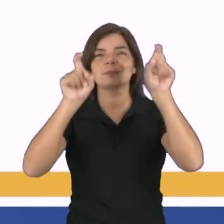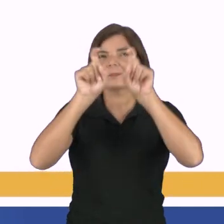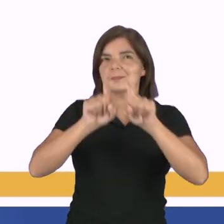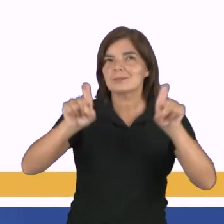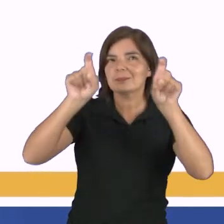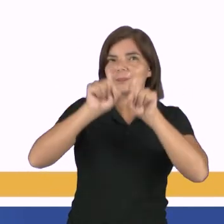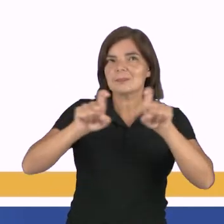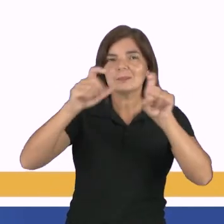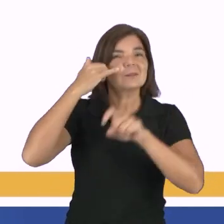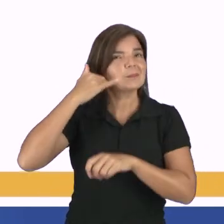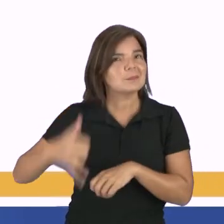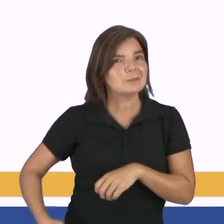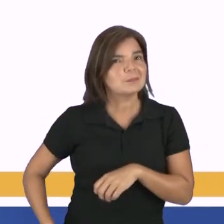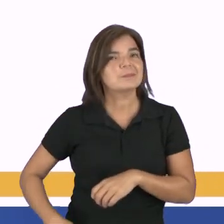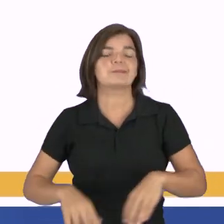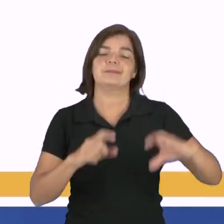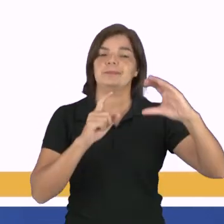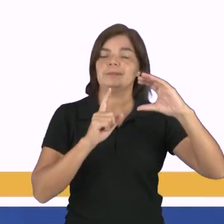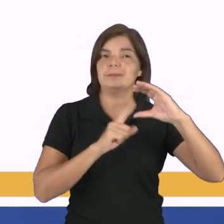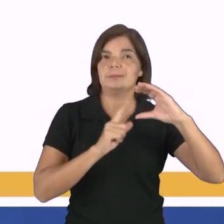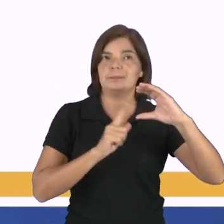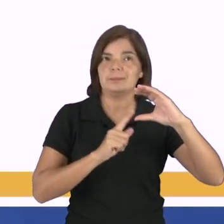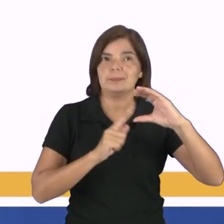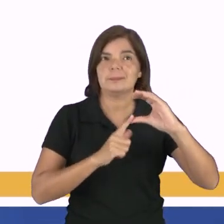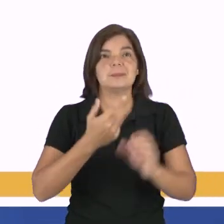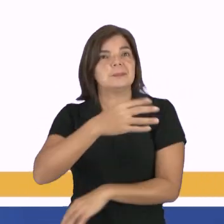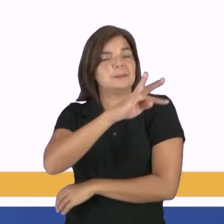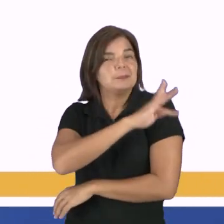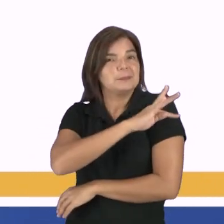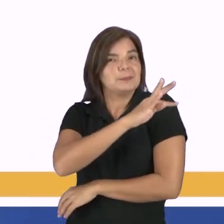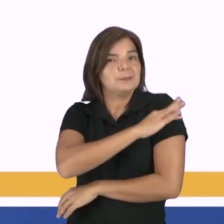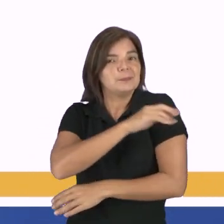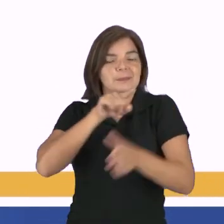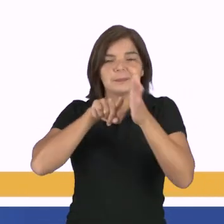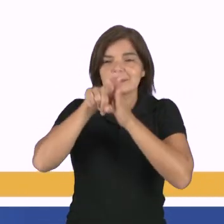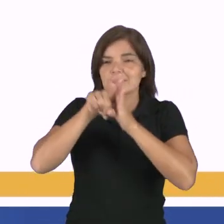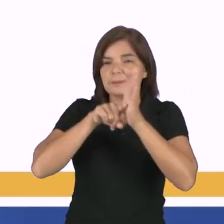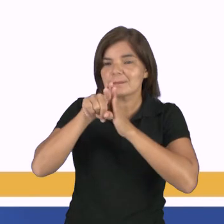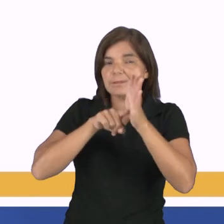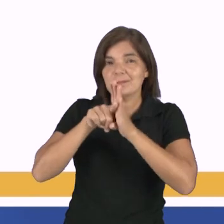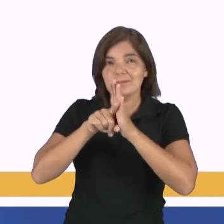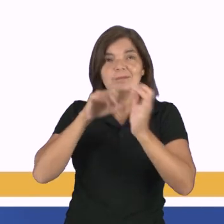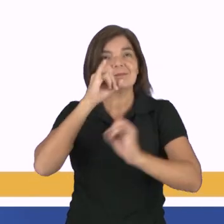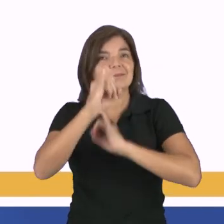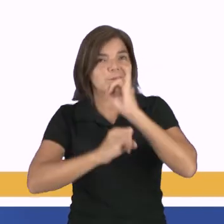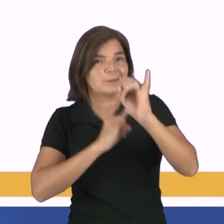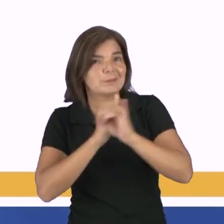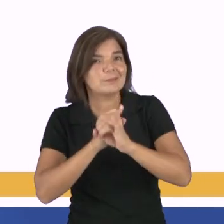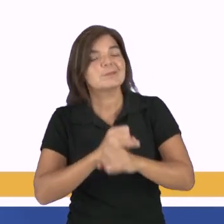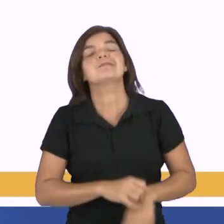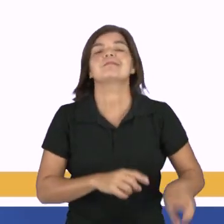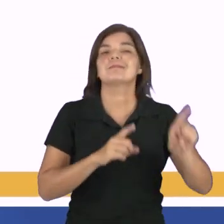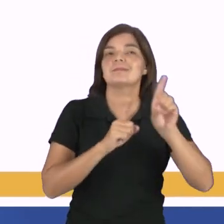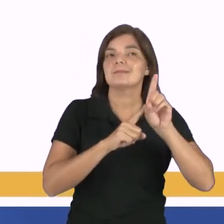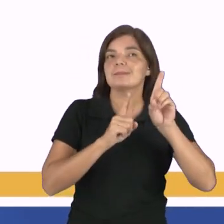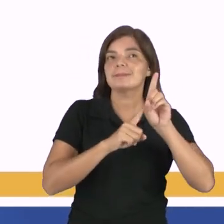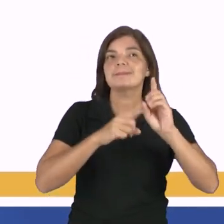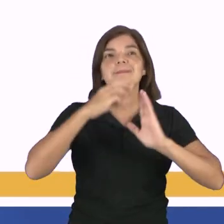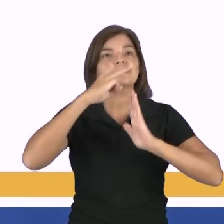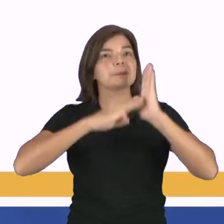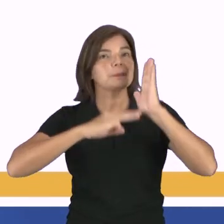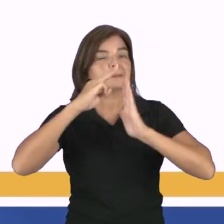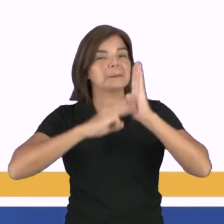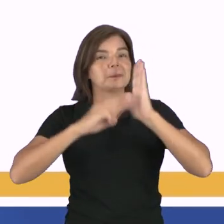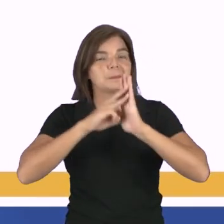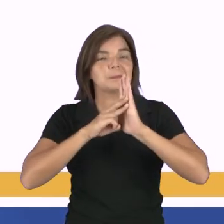instrumentos, computadores e smartphones? Letra C, conjunto de técnicas, pesquisas e conexão? Letra